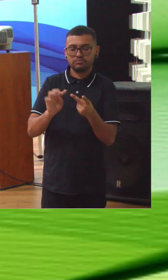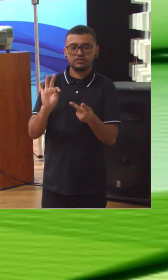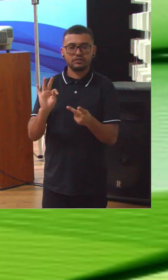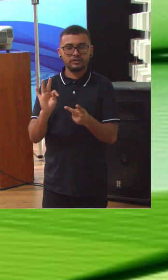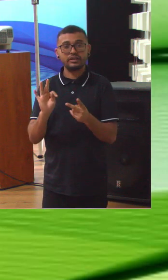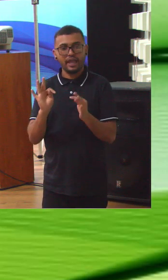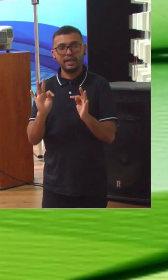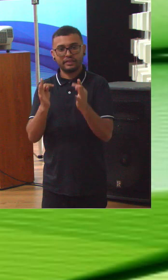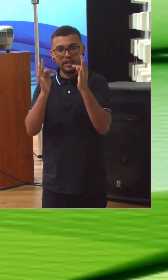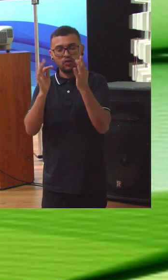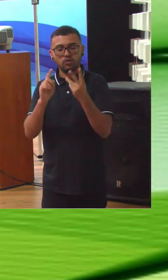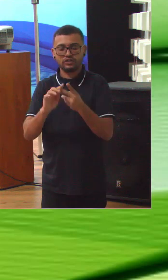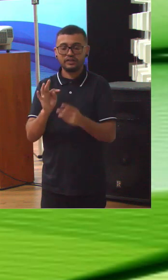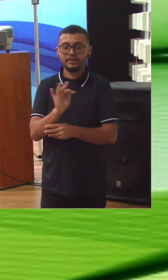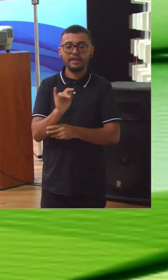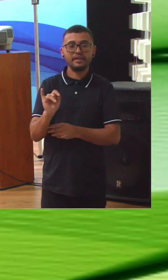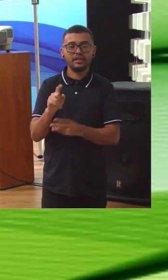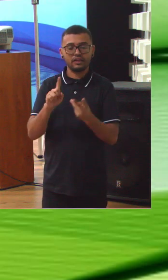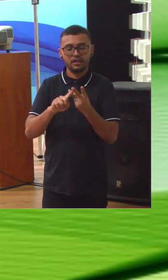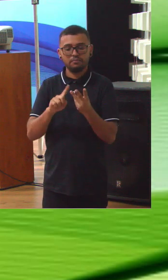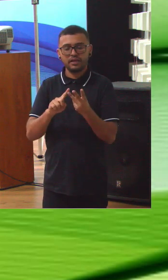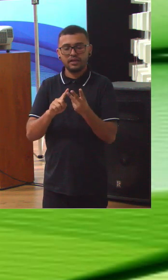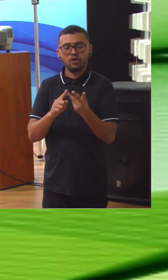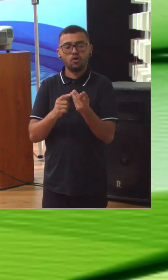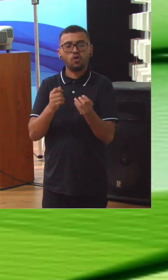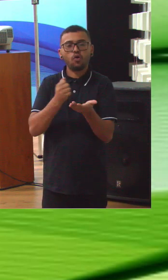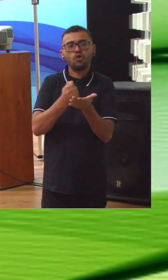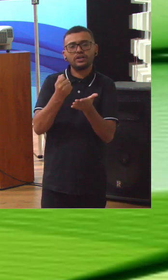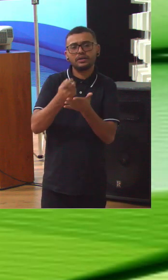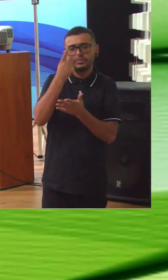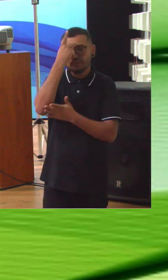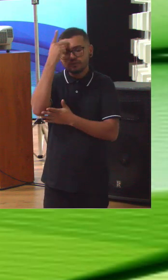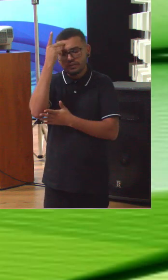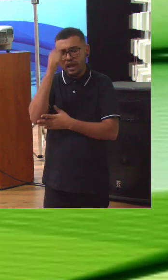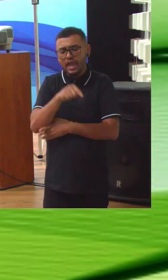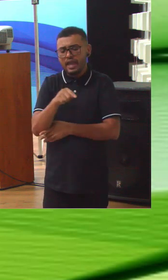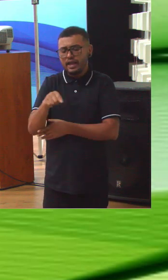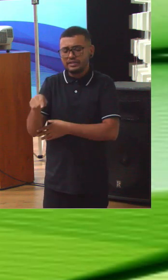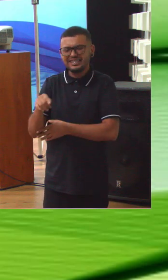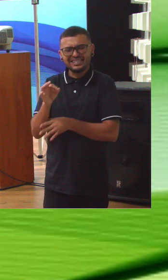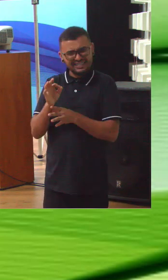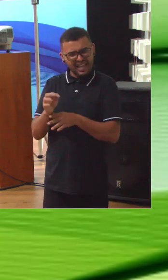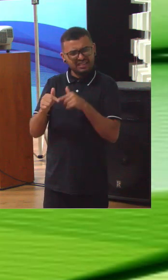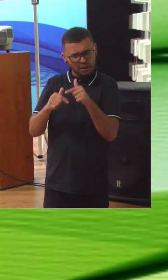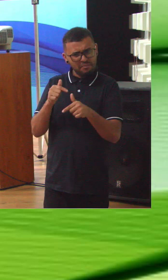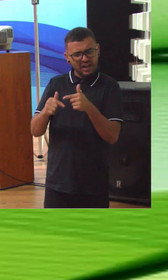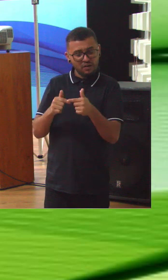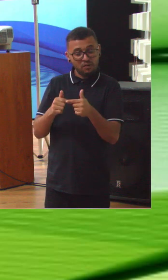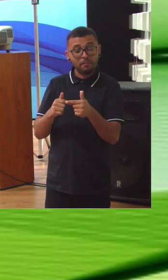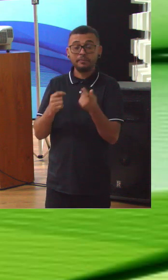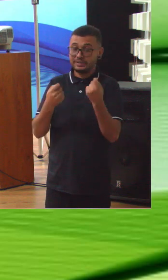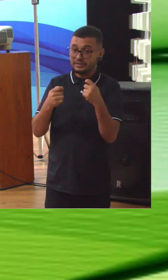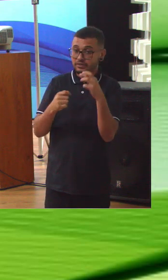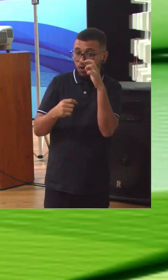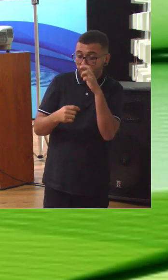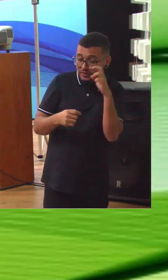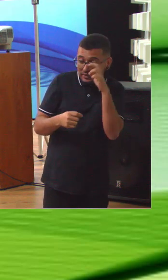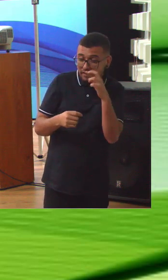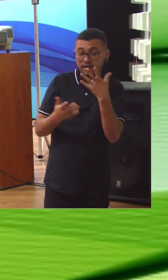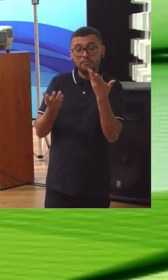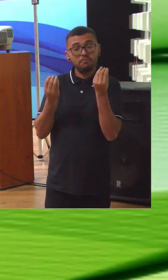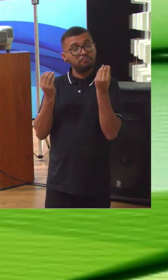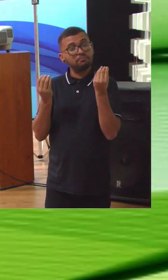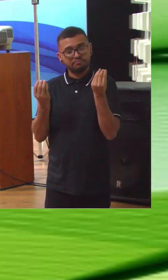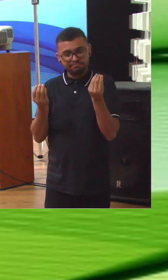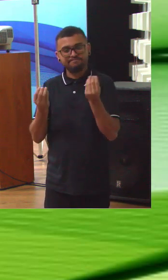orçamento, contratações, e assim por diante. Como é que eu garanto que elas estão entregando os seus resultados e ajudando a organização a produzir